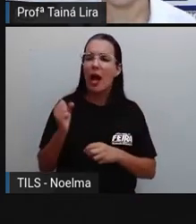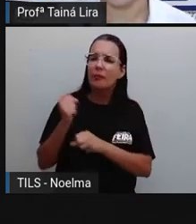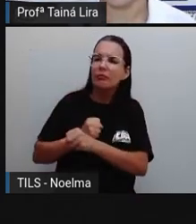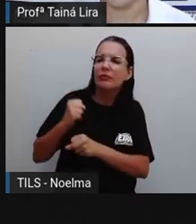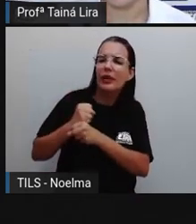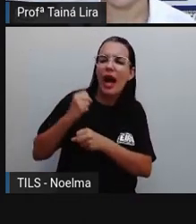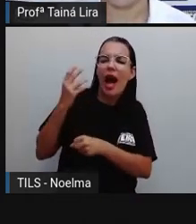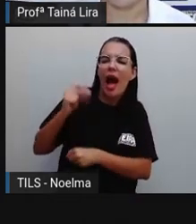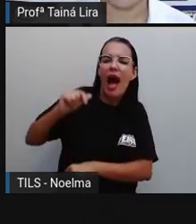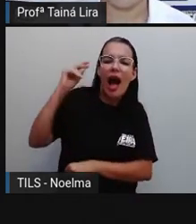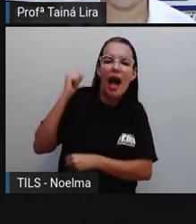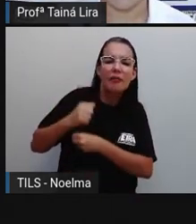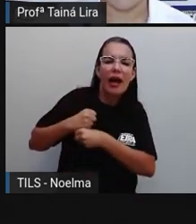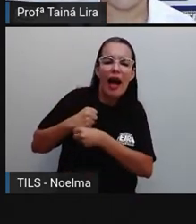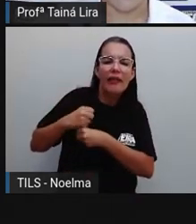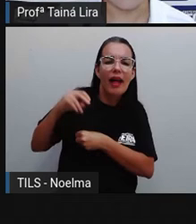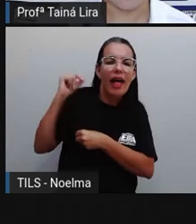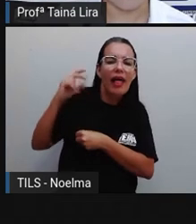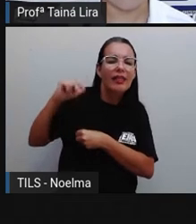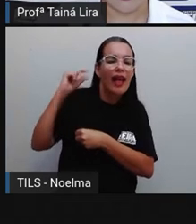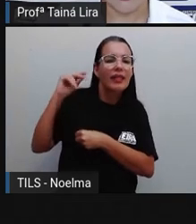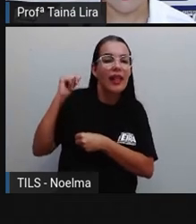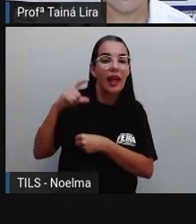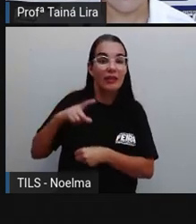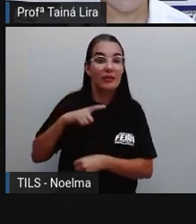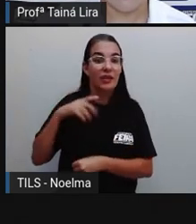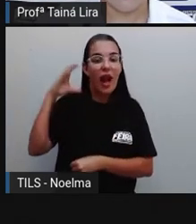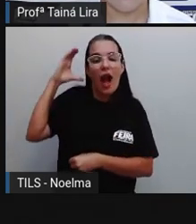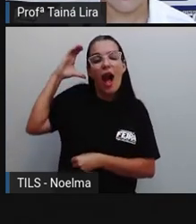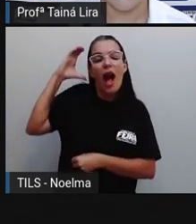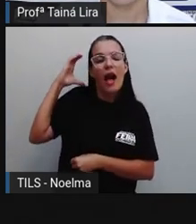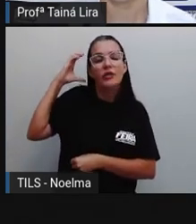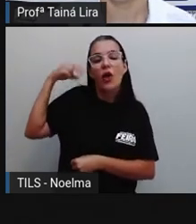tinham as radionovelas?